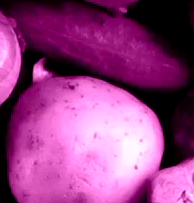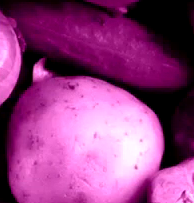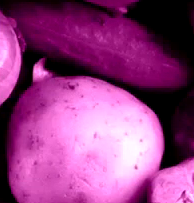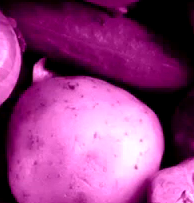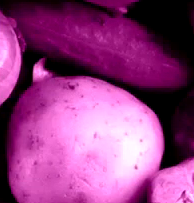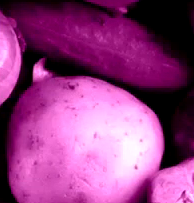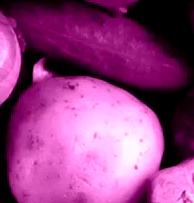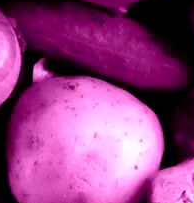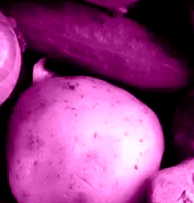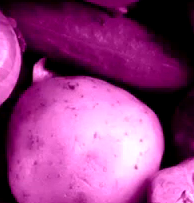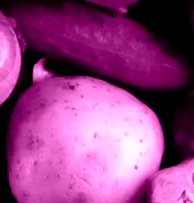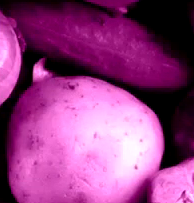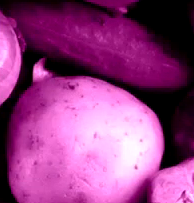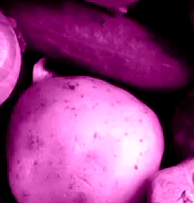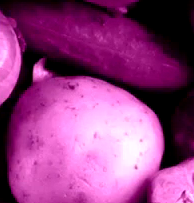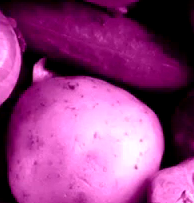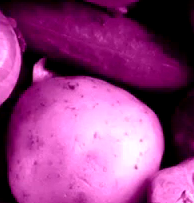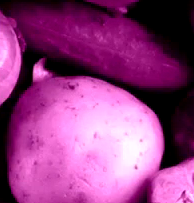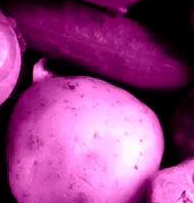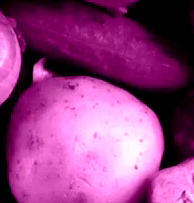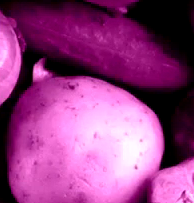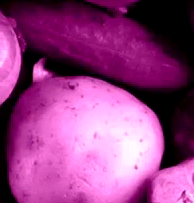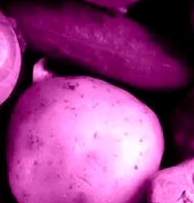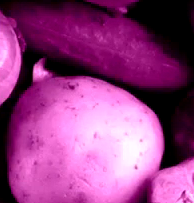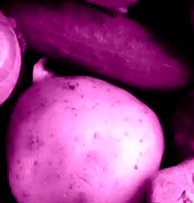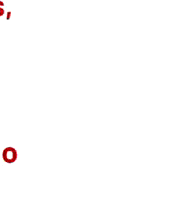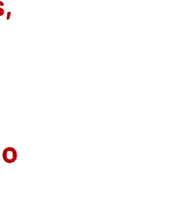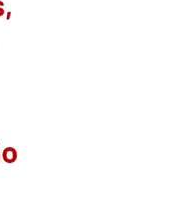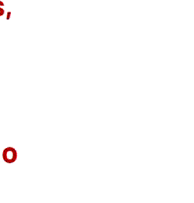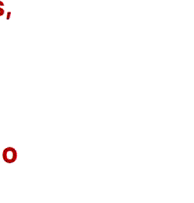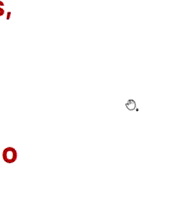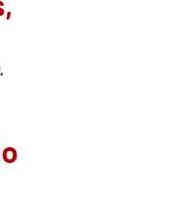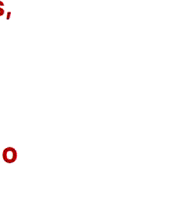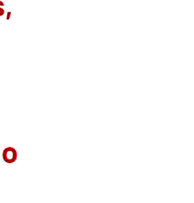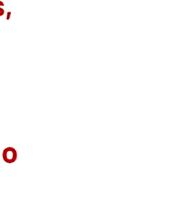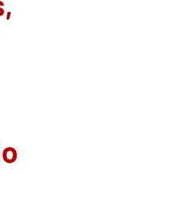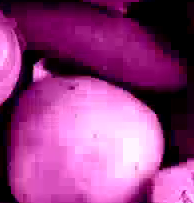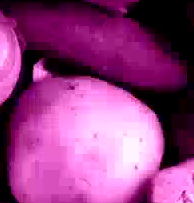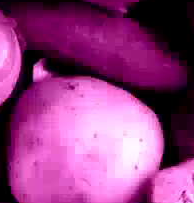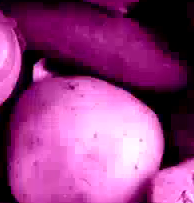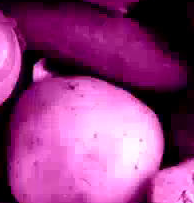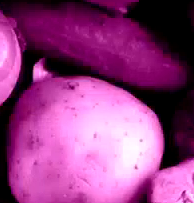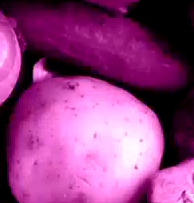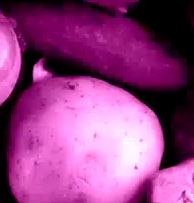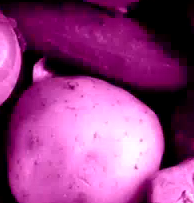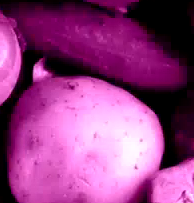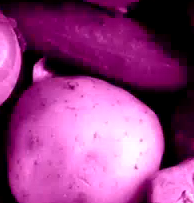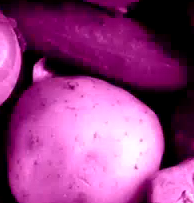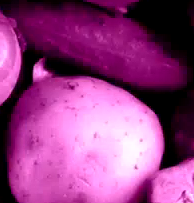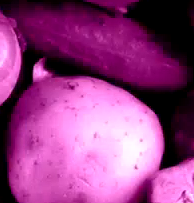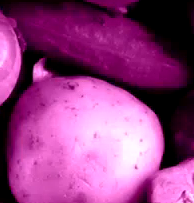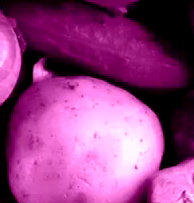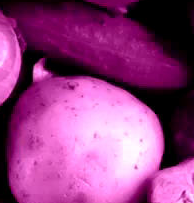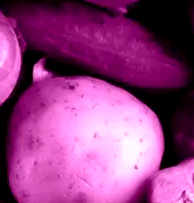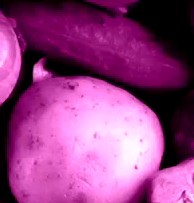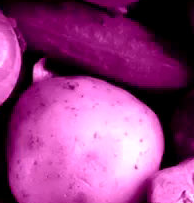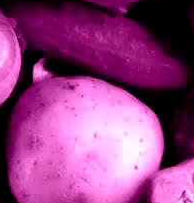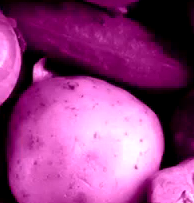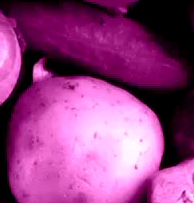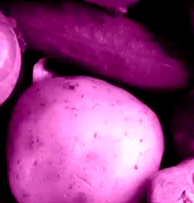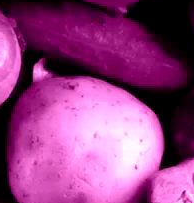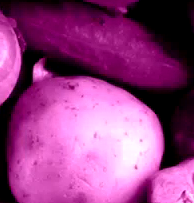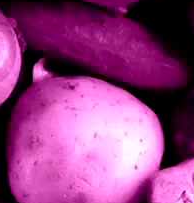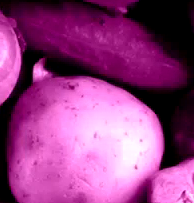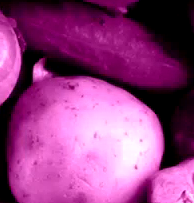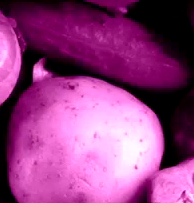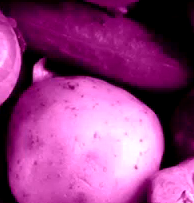Nacional de Segurança Alimentar. Então, hoje há uma baixa adesão e nós achamos que